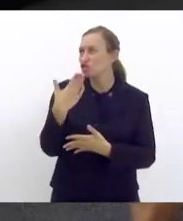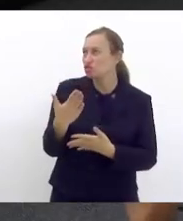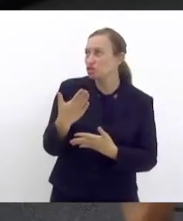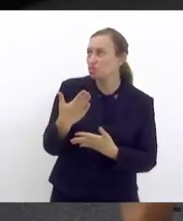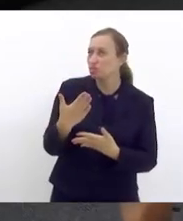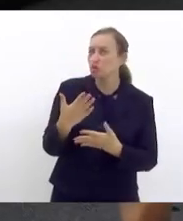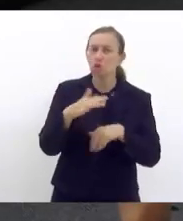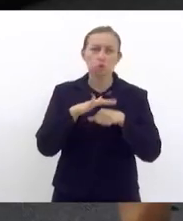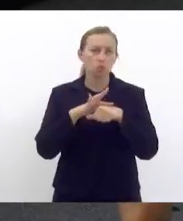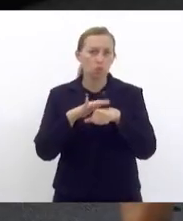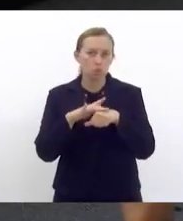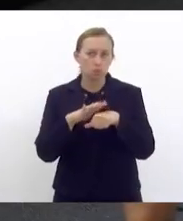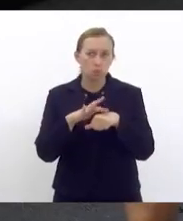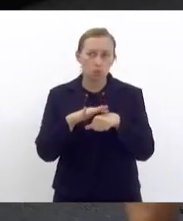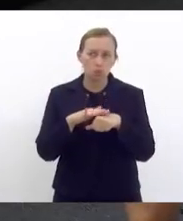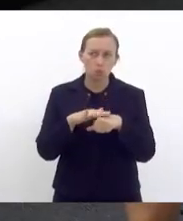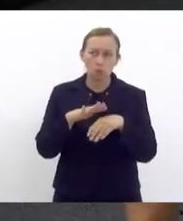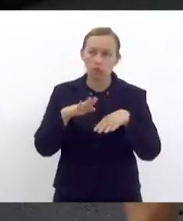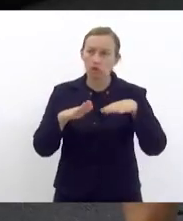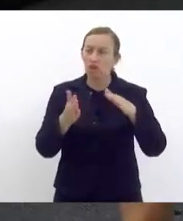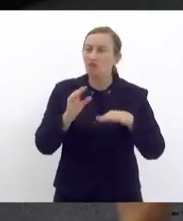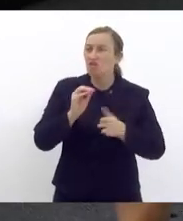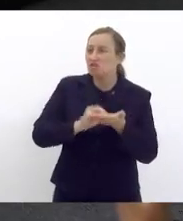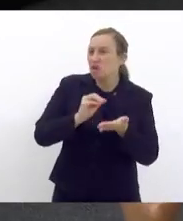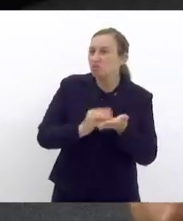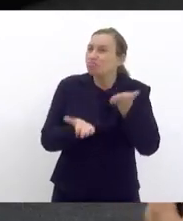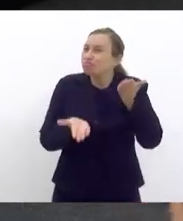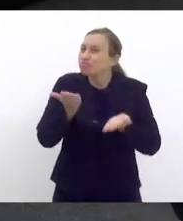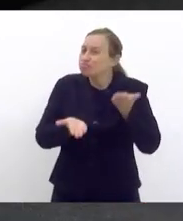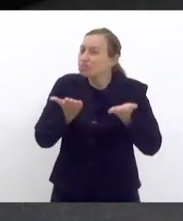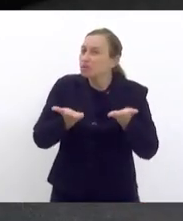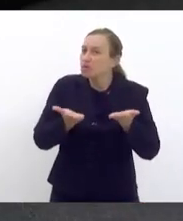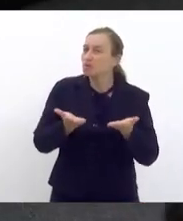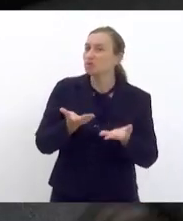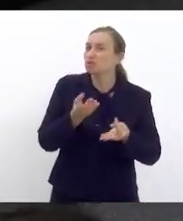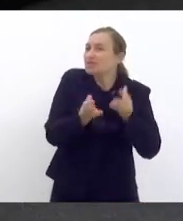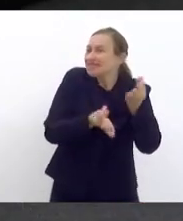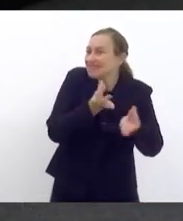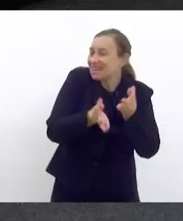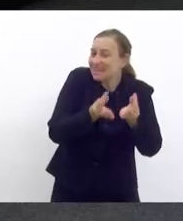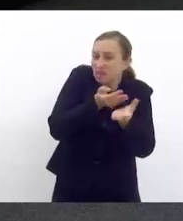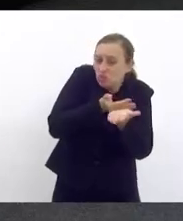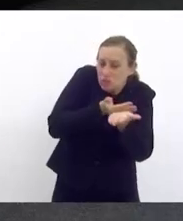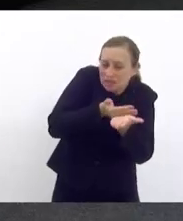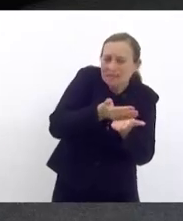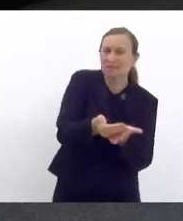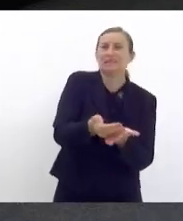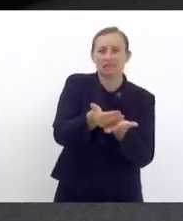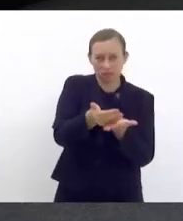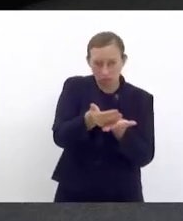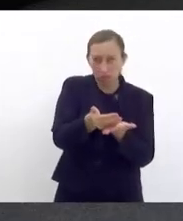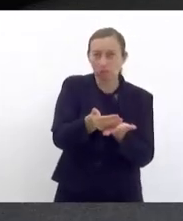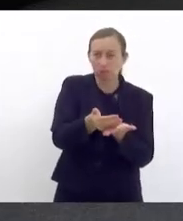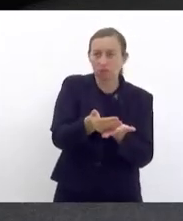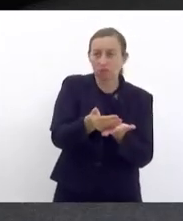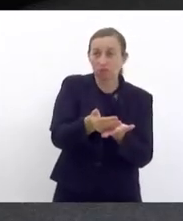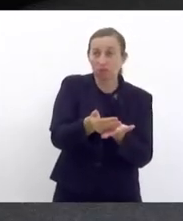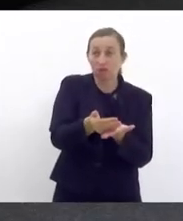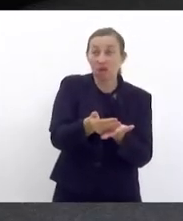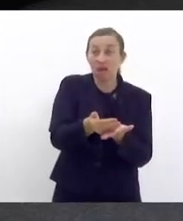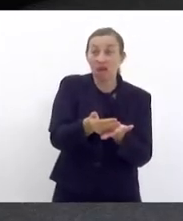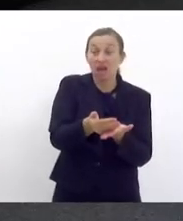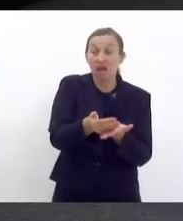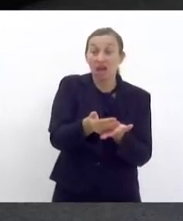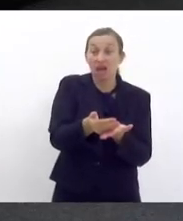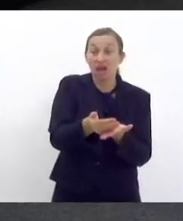doença ou de desequilíbrio, quando tratados desde o início, a chance